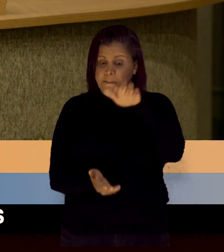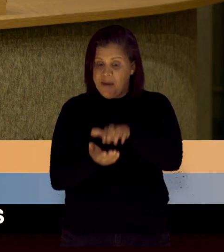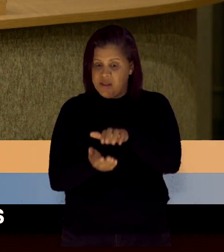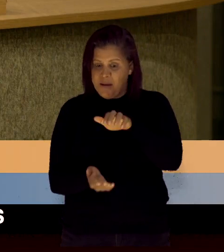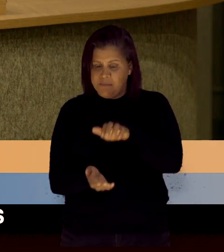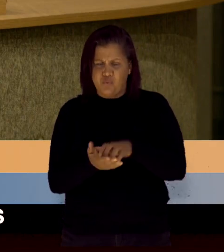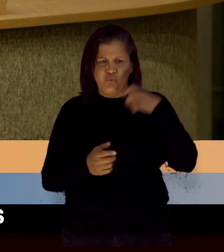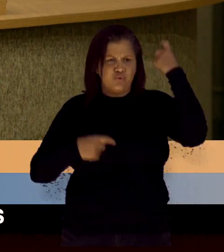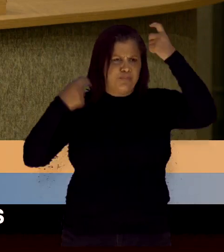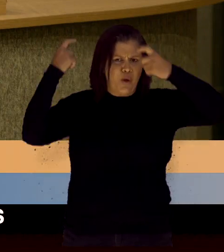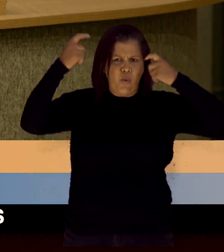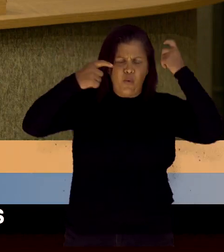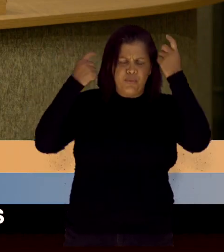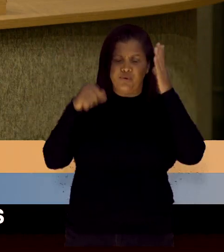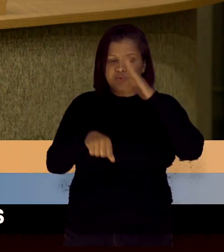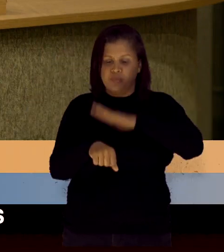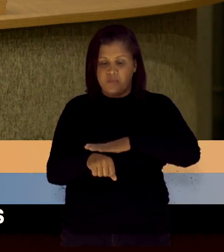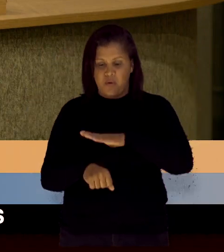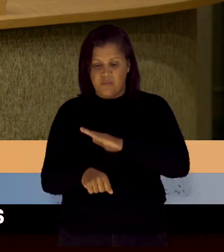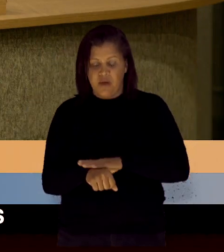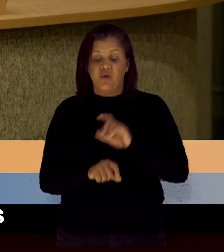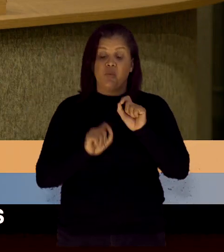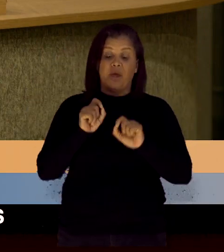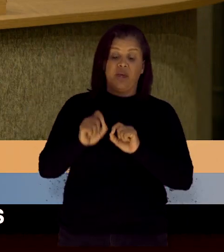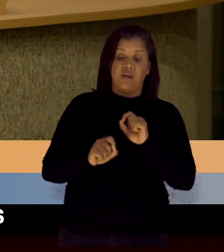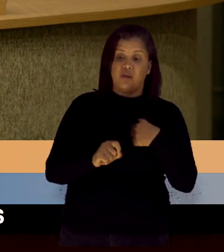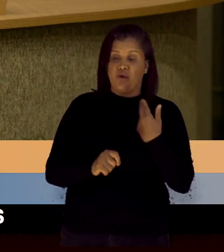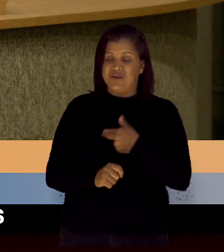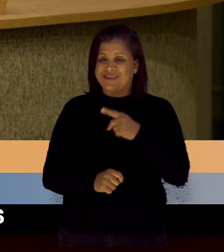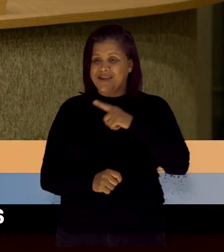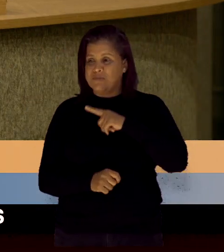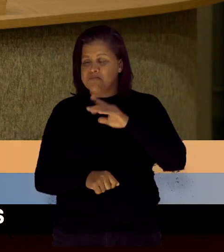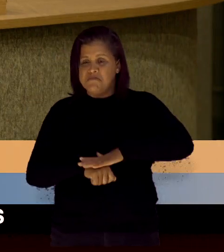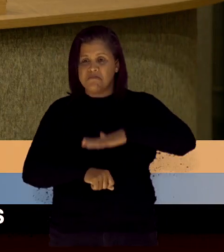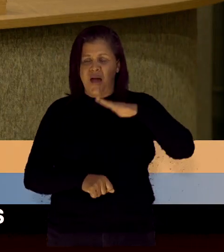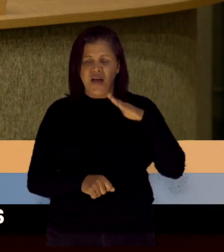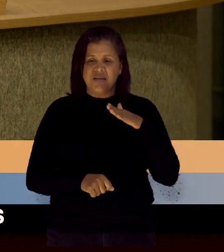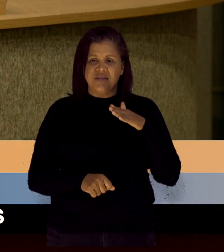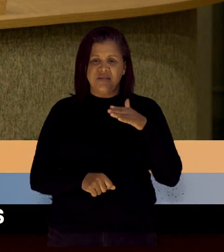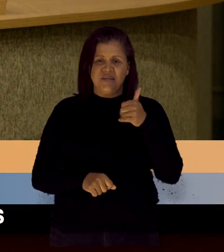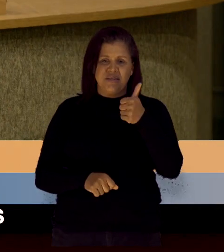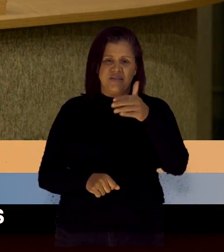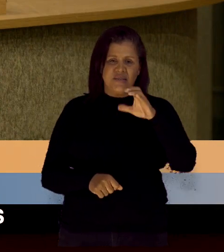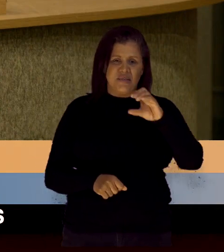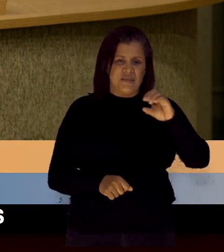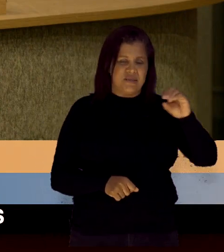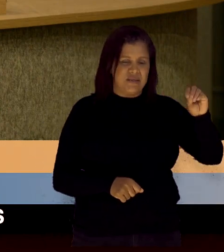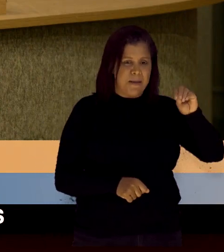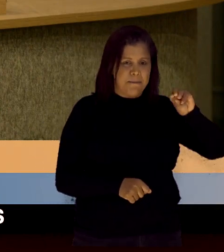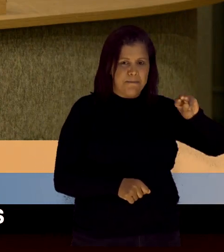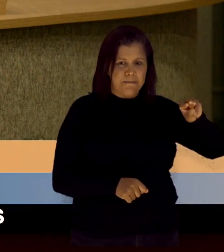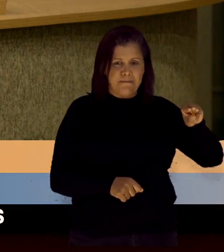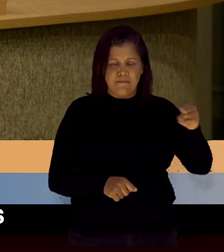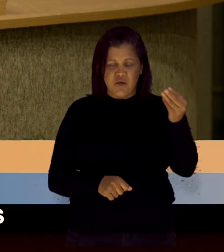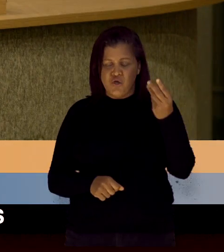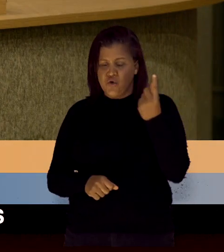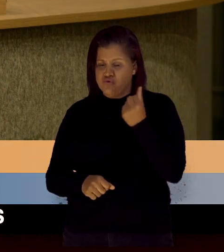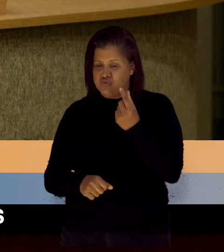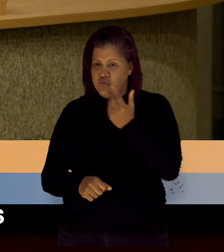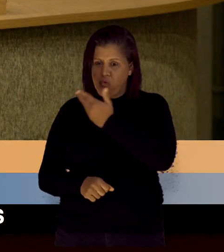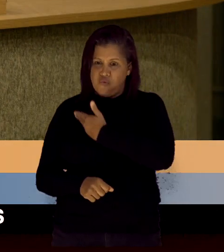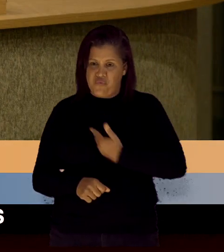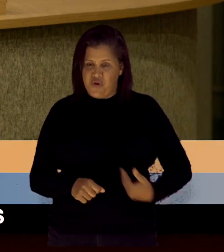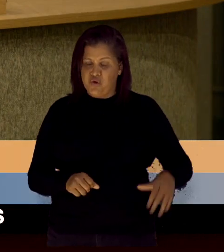nos preocupa, inclusive, num momento em que nós temos mais de 100 milhões nos cofres do